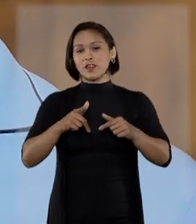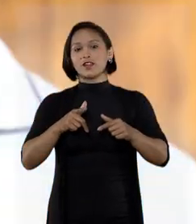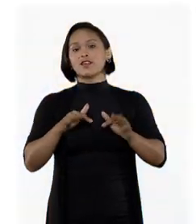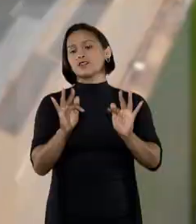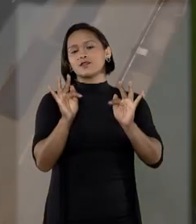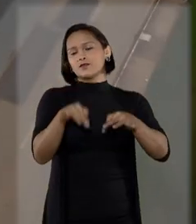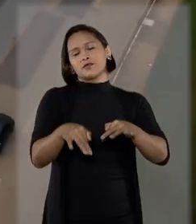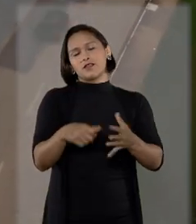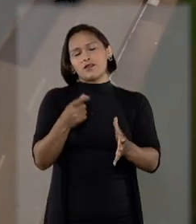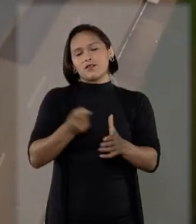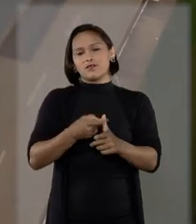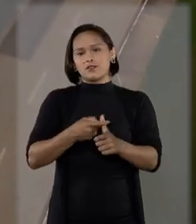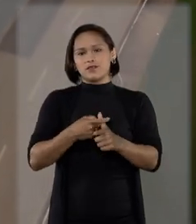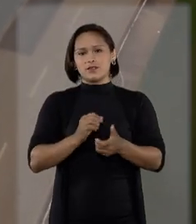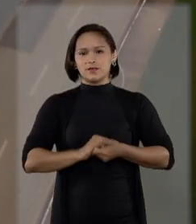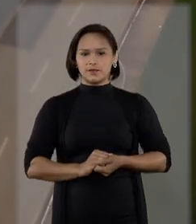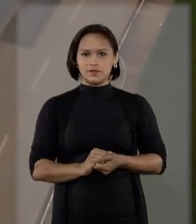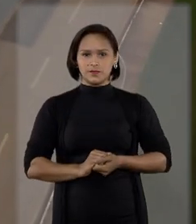devedor.